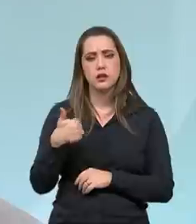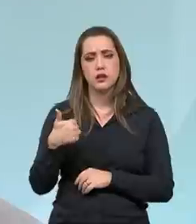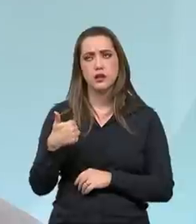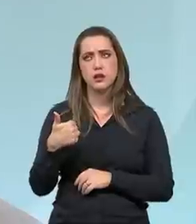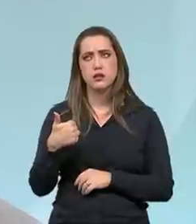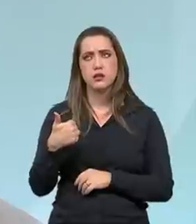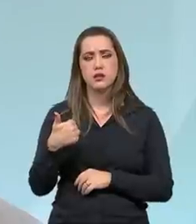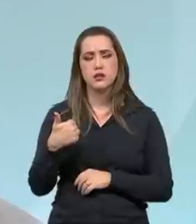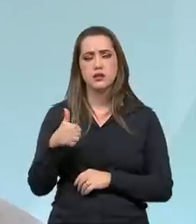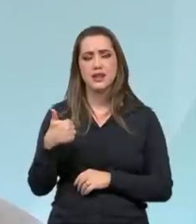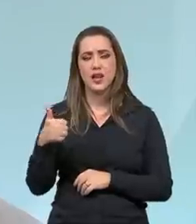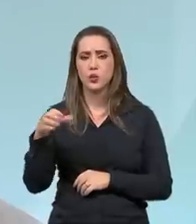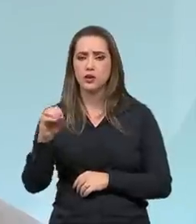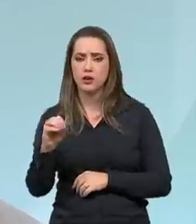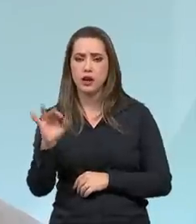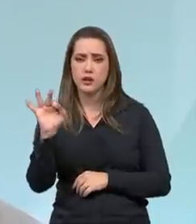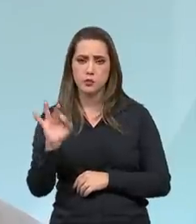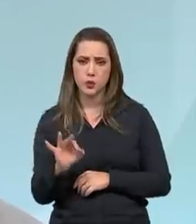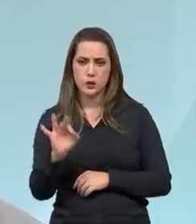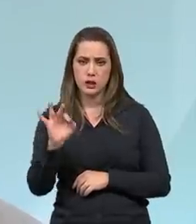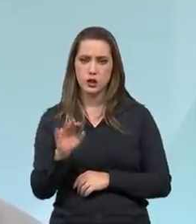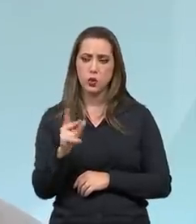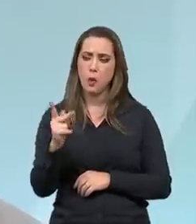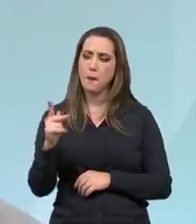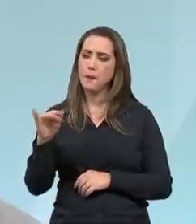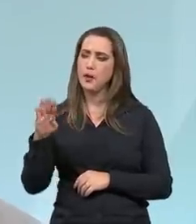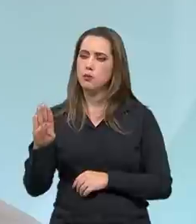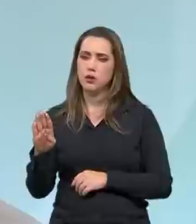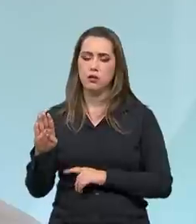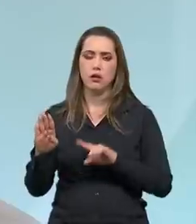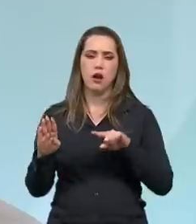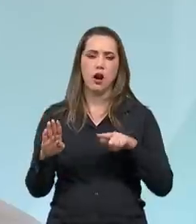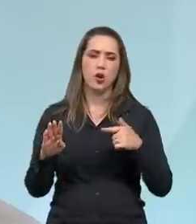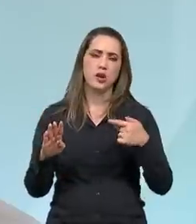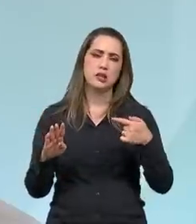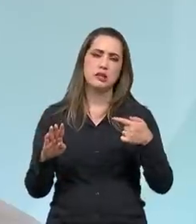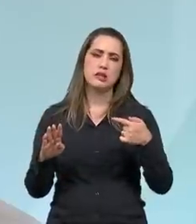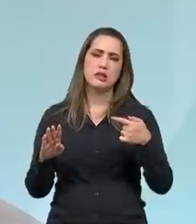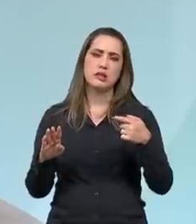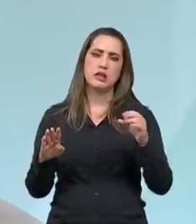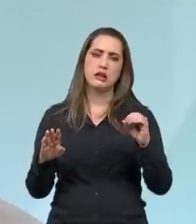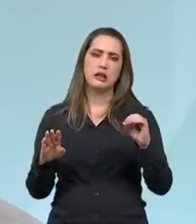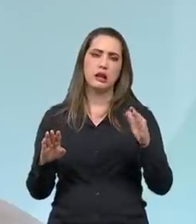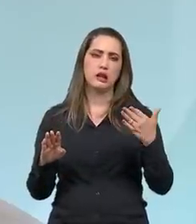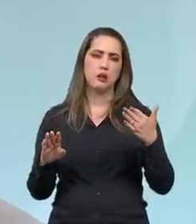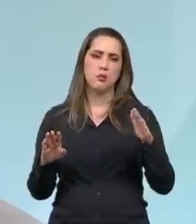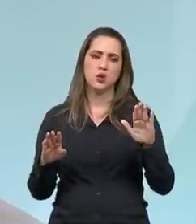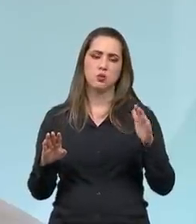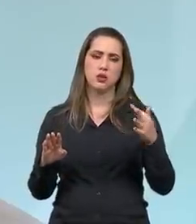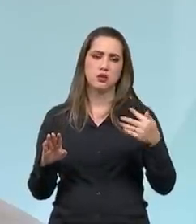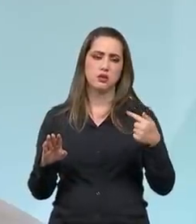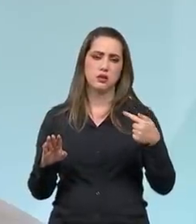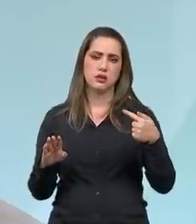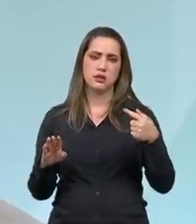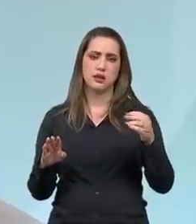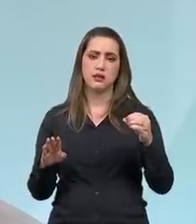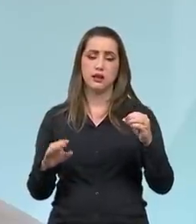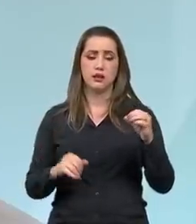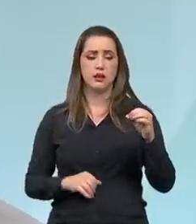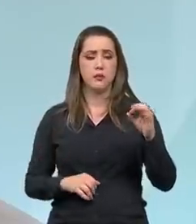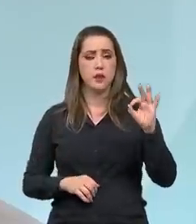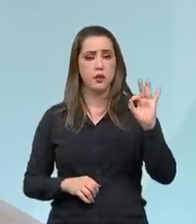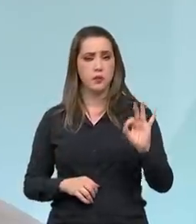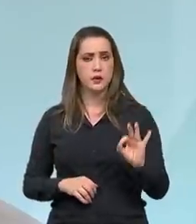relação dívida-PIB. Nós estamos na casa de 76, não sei o número correto, mas na casa de 70. Então, o Brasil fez